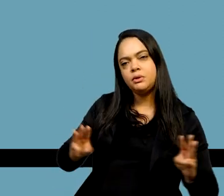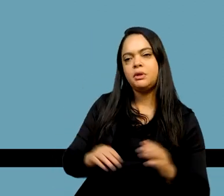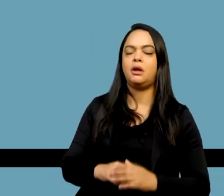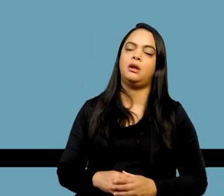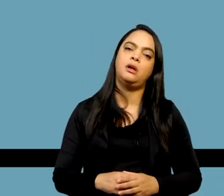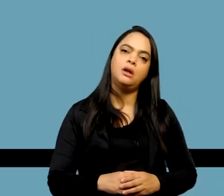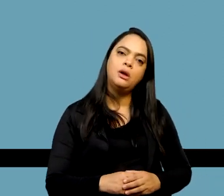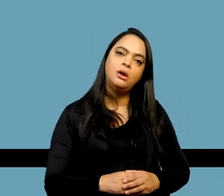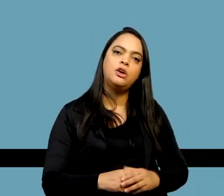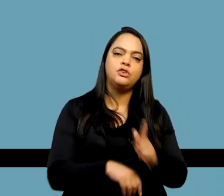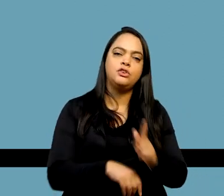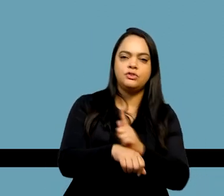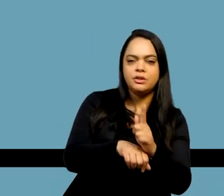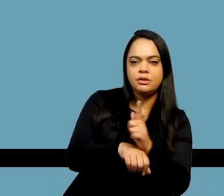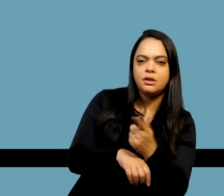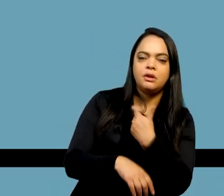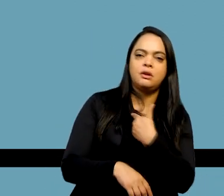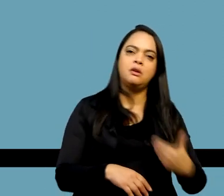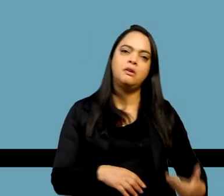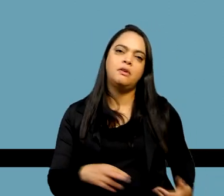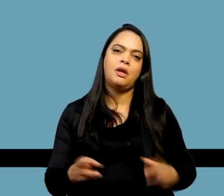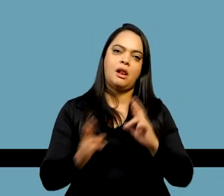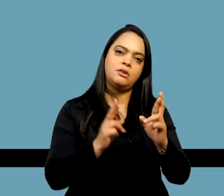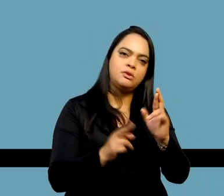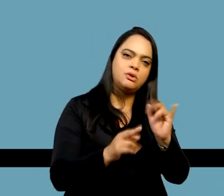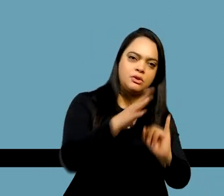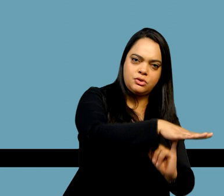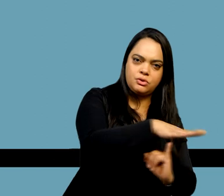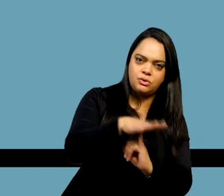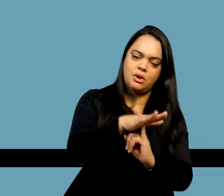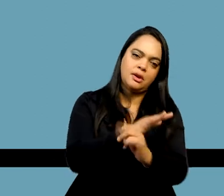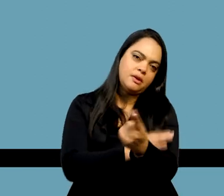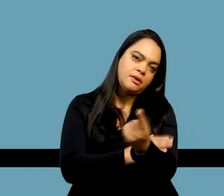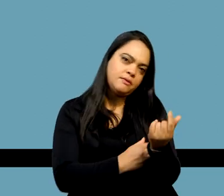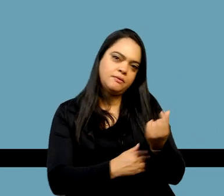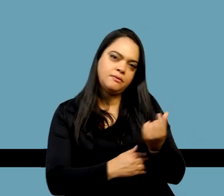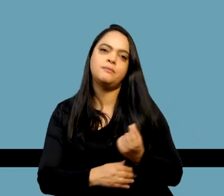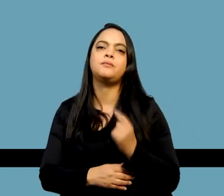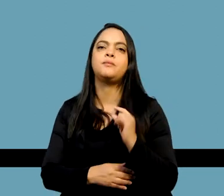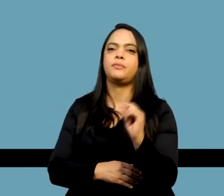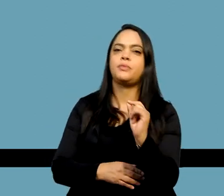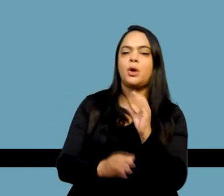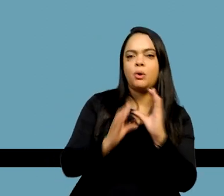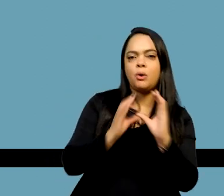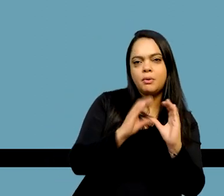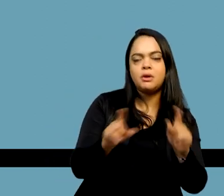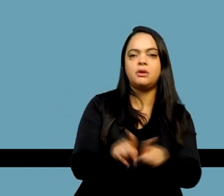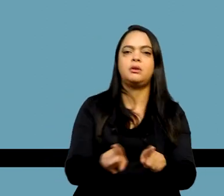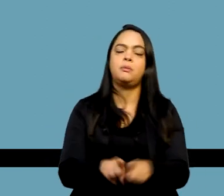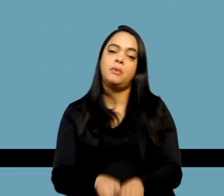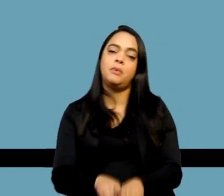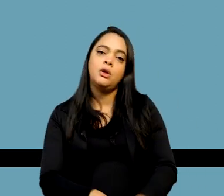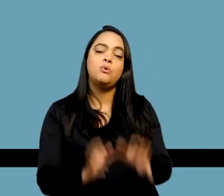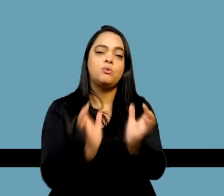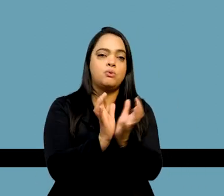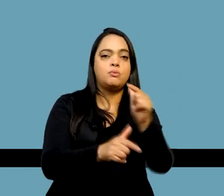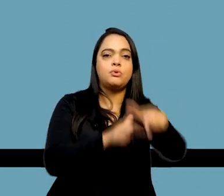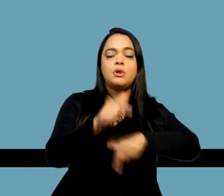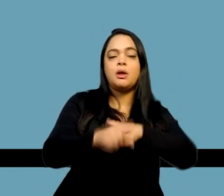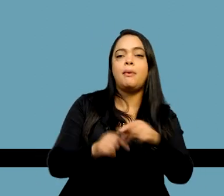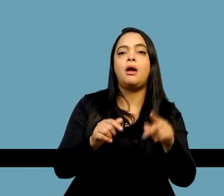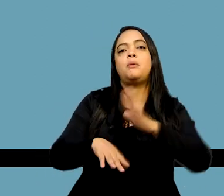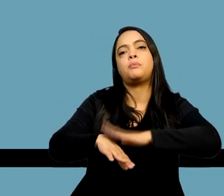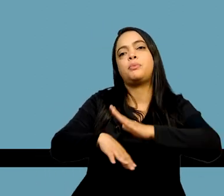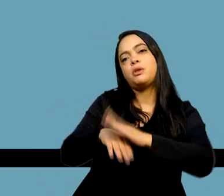governo e relações institucionais, finanças, lançamento, comunicação e o GT de conteúdos, né, que é